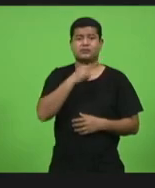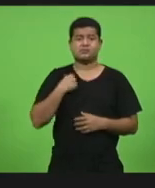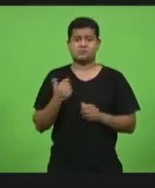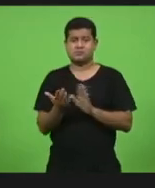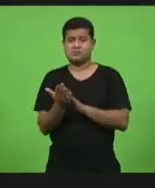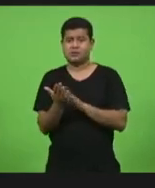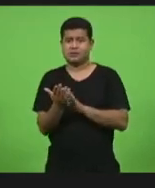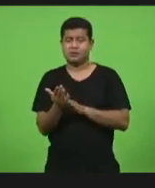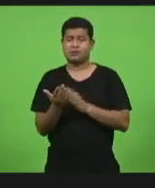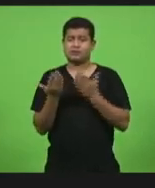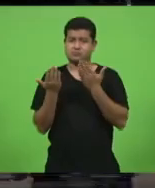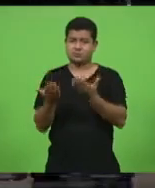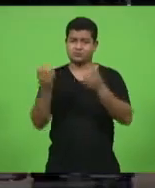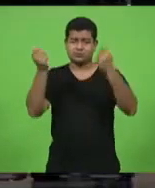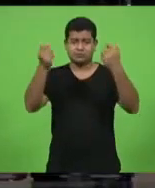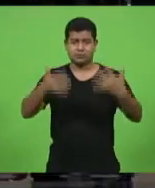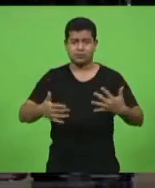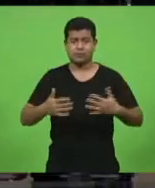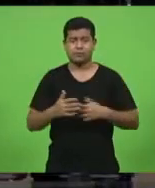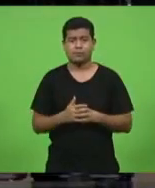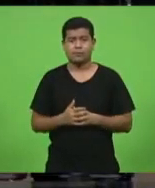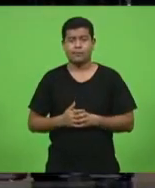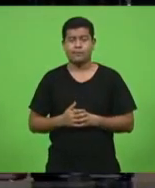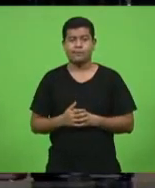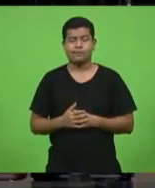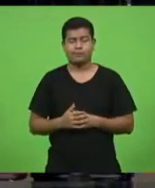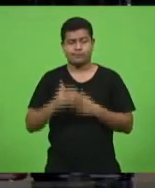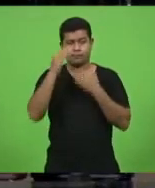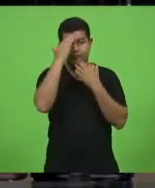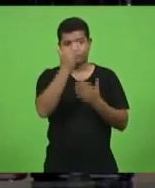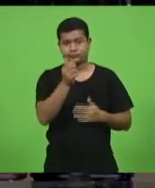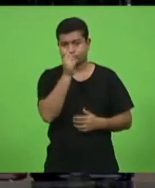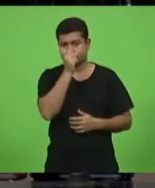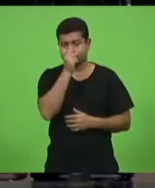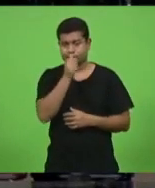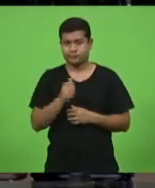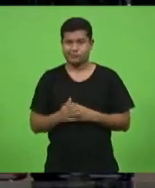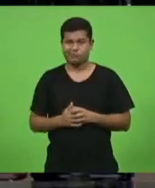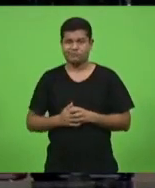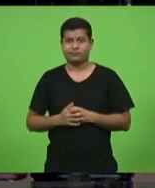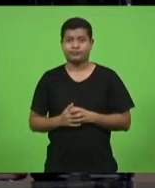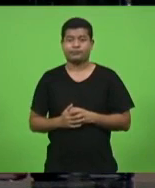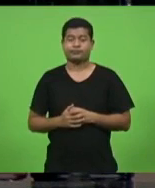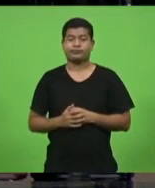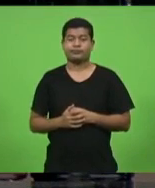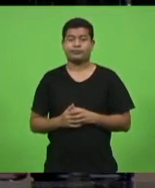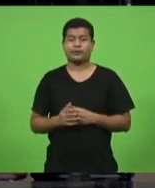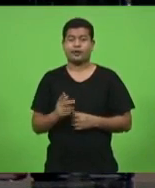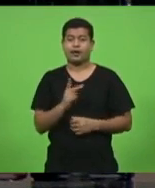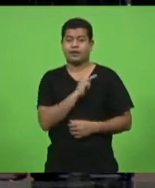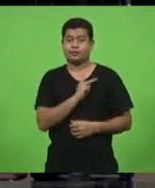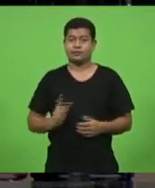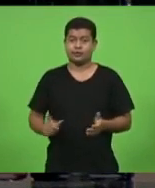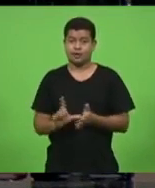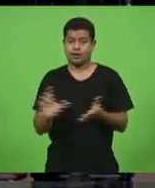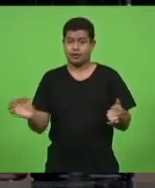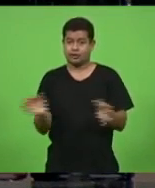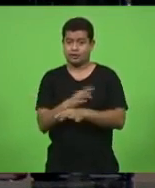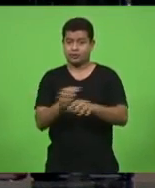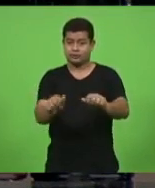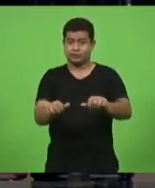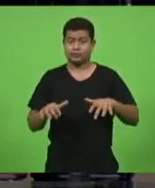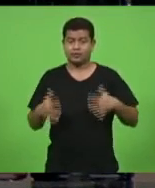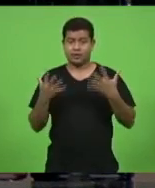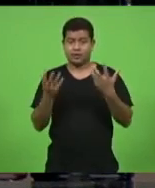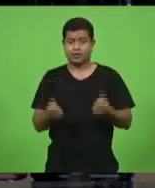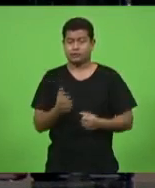esse assunto levantado obrigado deputado João Amin então portanto essa presidência antes de encerrar a sessão defere os